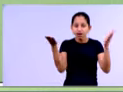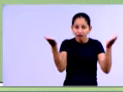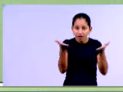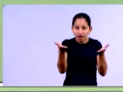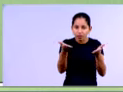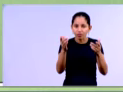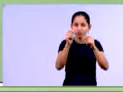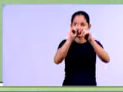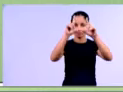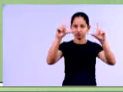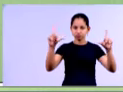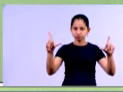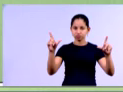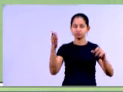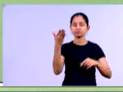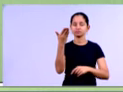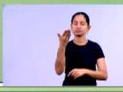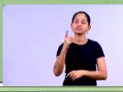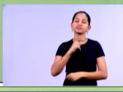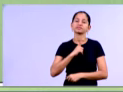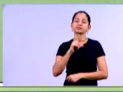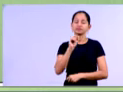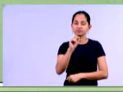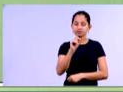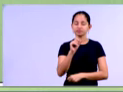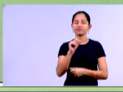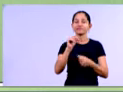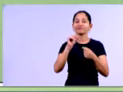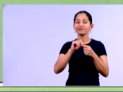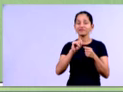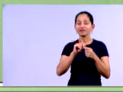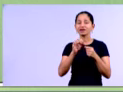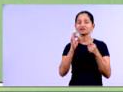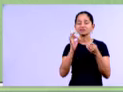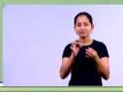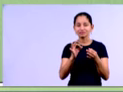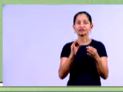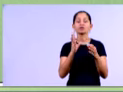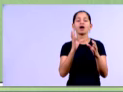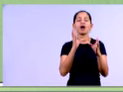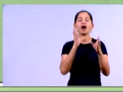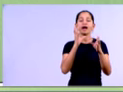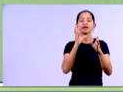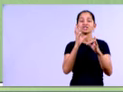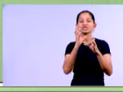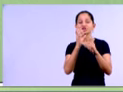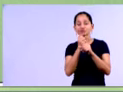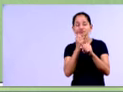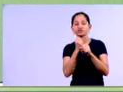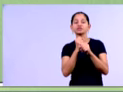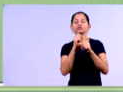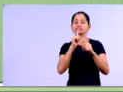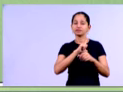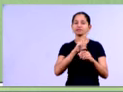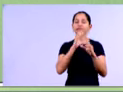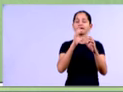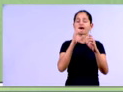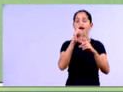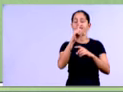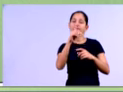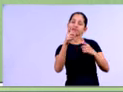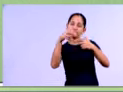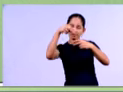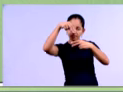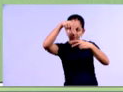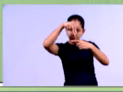Então, olha aí. A análise vertical da DRE é calculada dividindo-se o valor da conta em relação ao